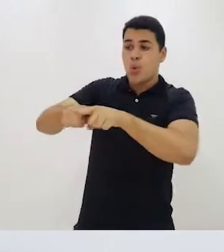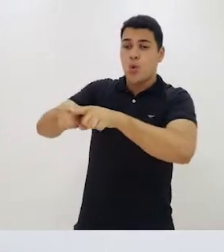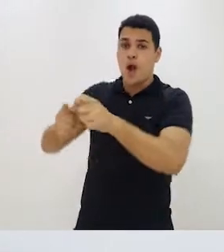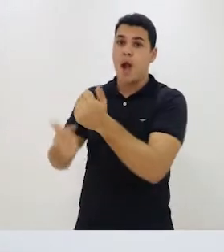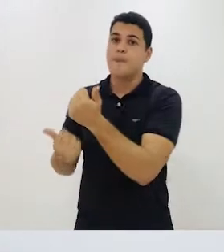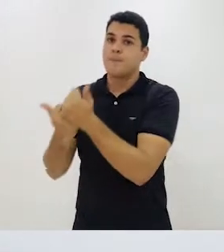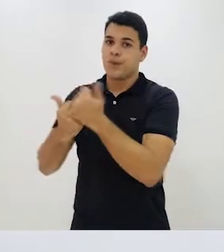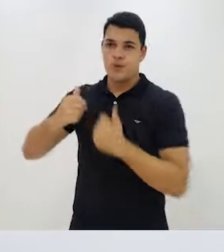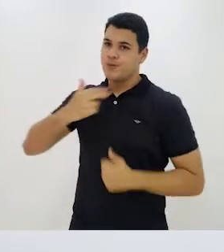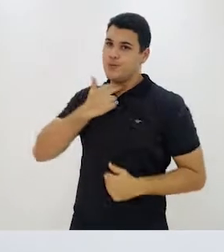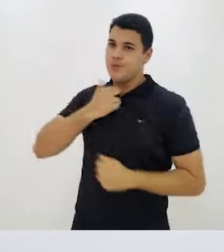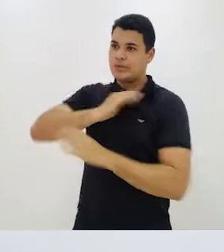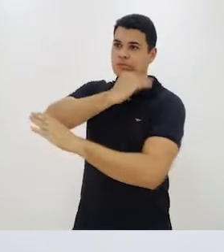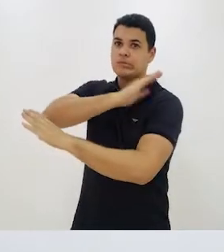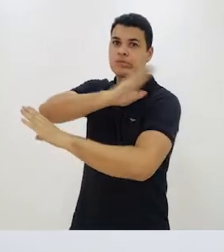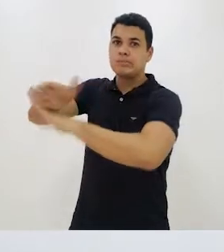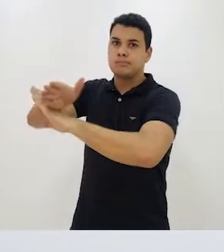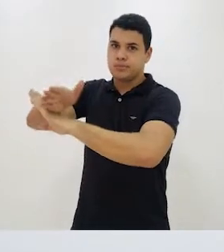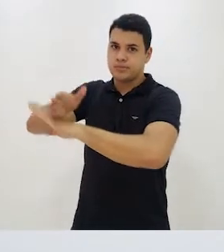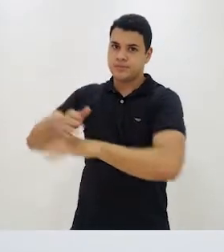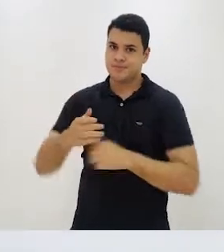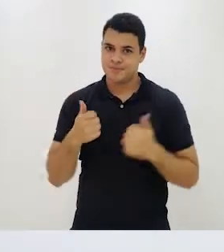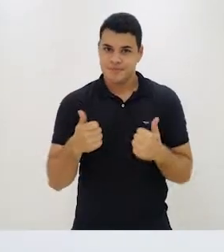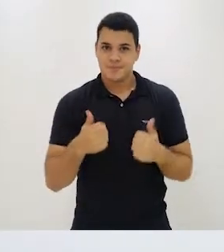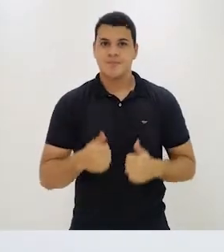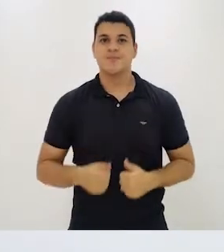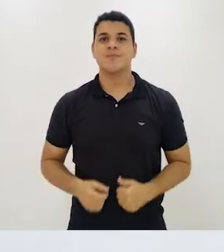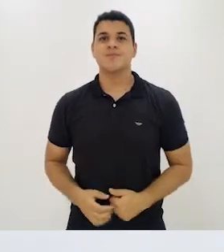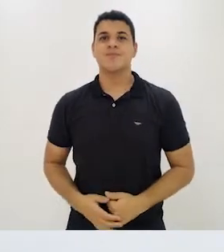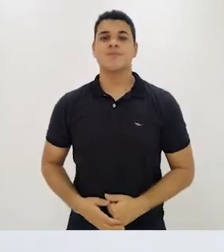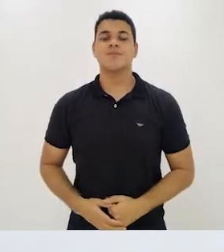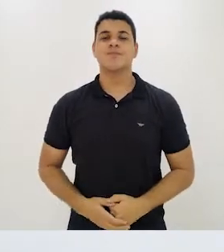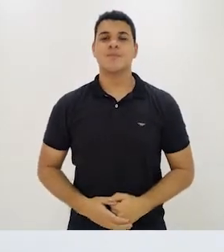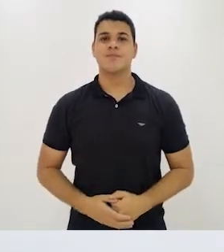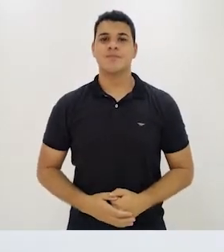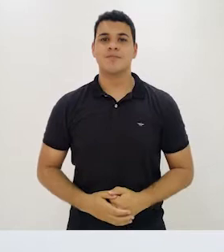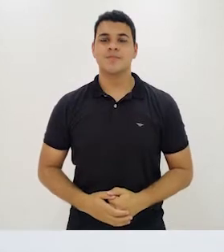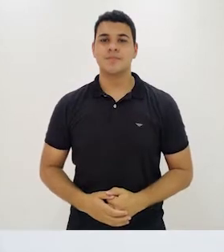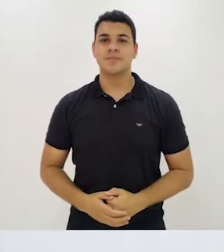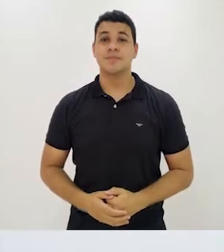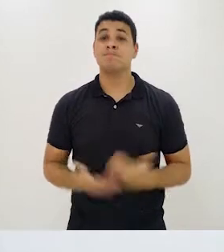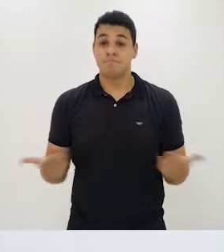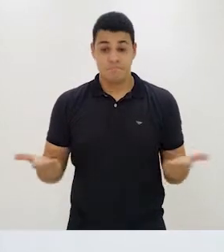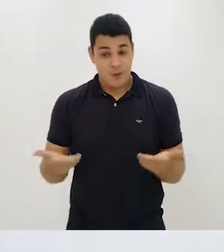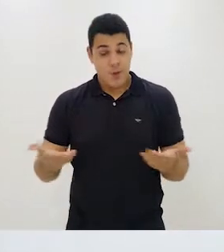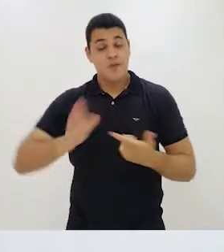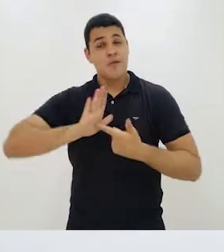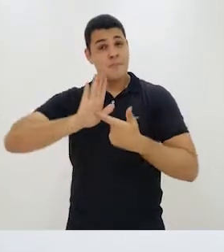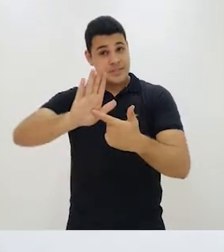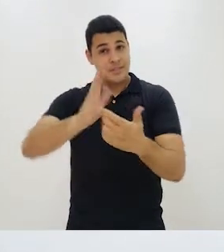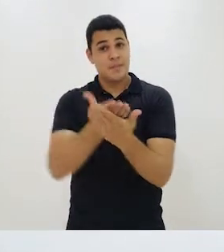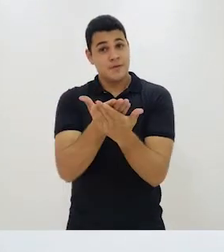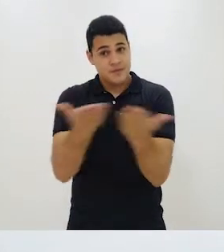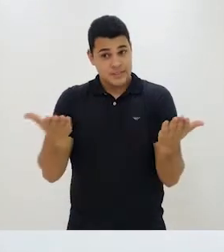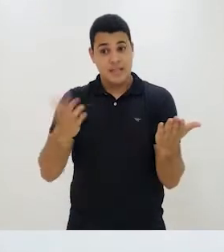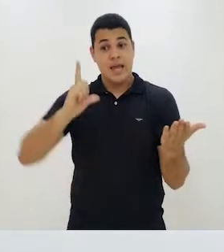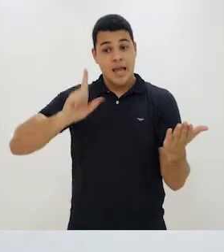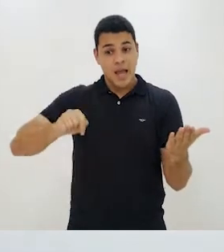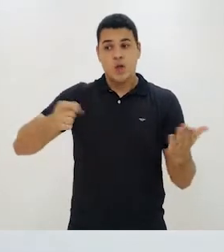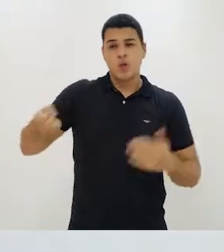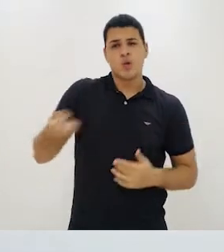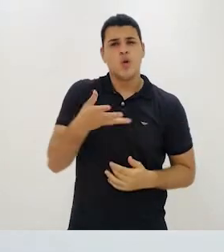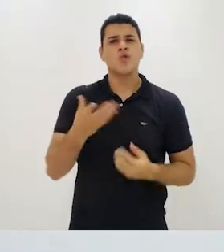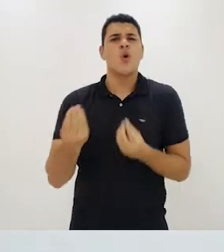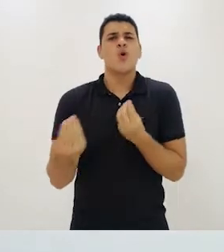não além do coro, como solista. Eu vou apresentar para vocês